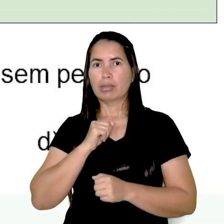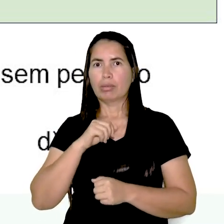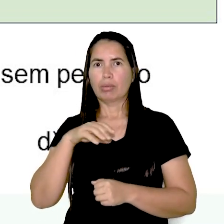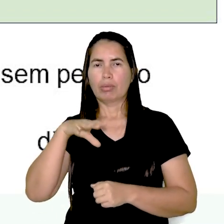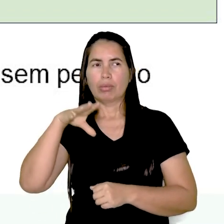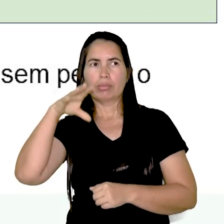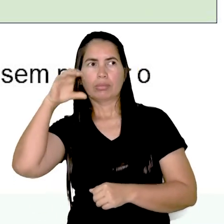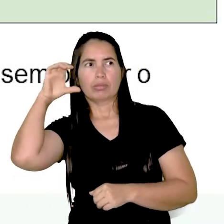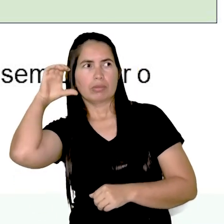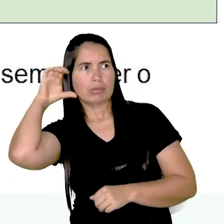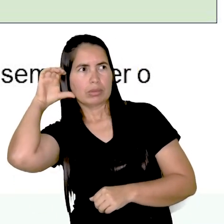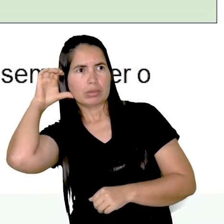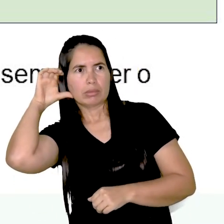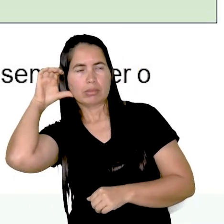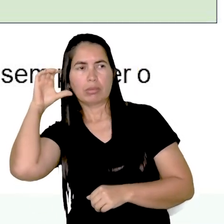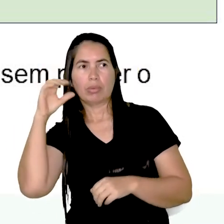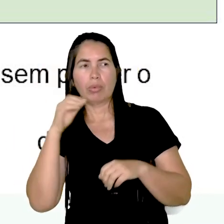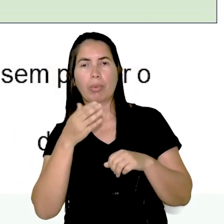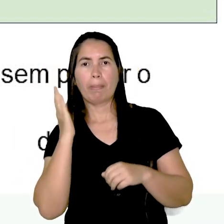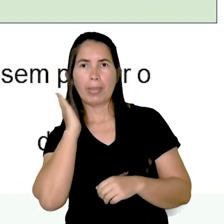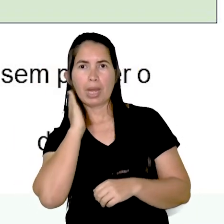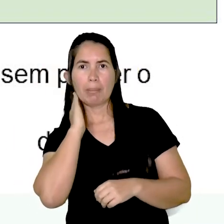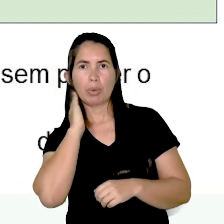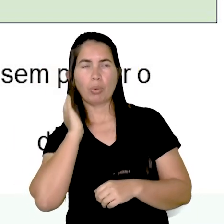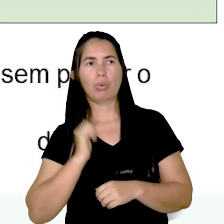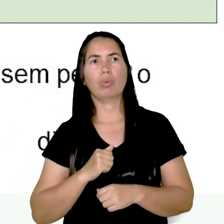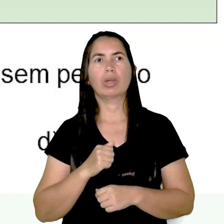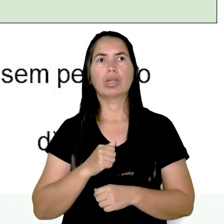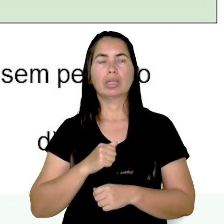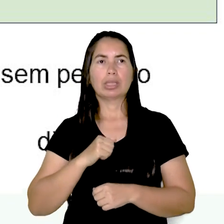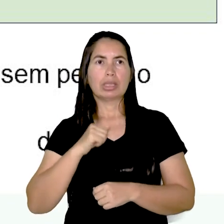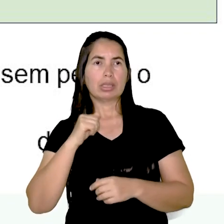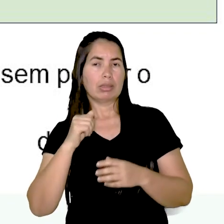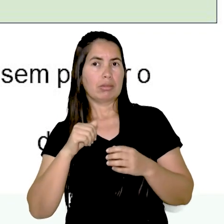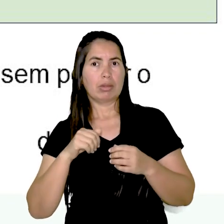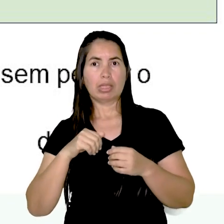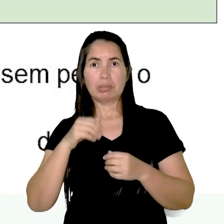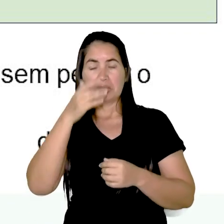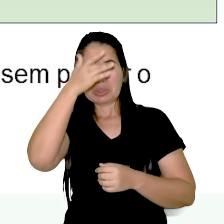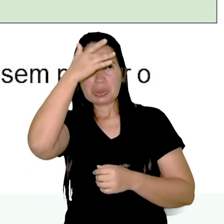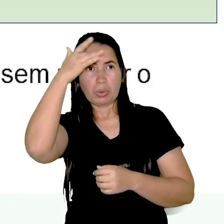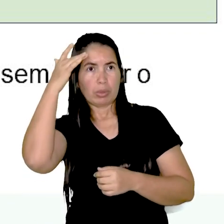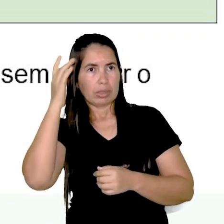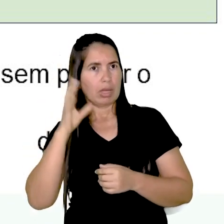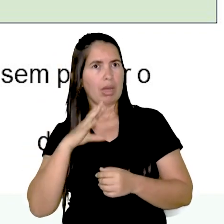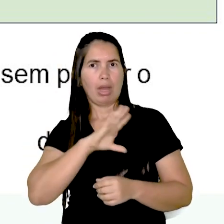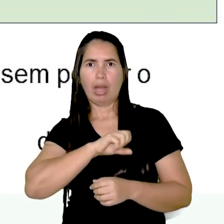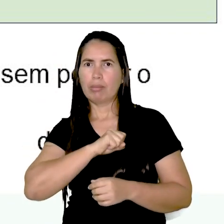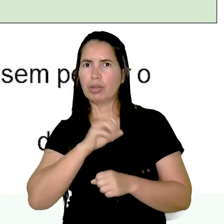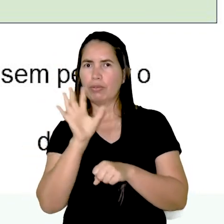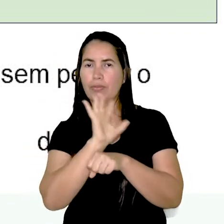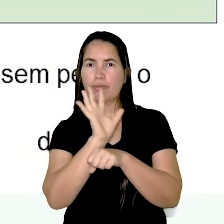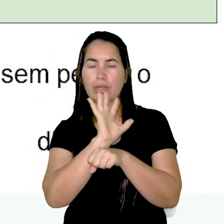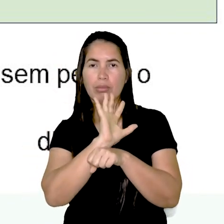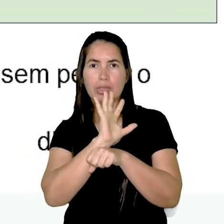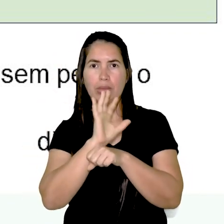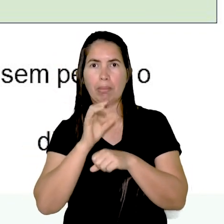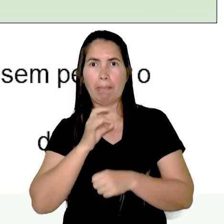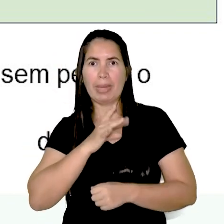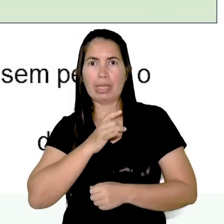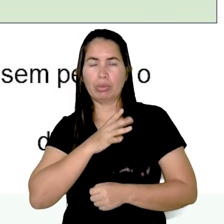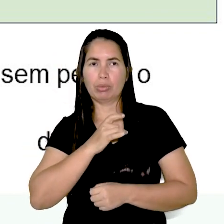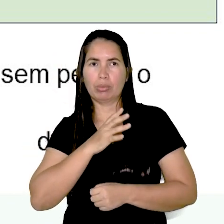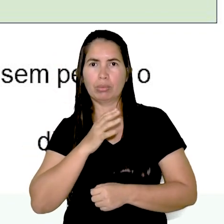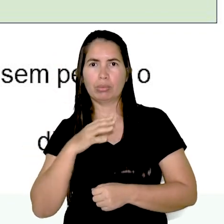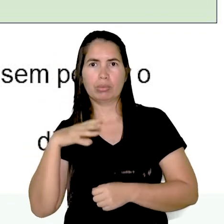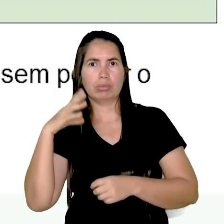fantasmagório. O terror virou moda. O pessoal adora filmes de espanto. Pois é, usam esses